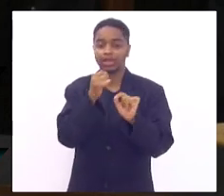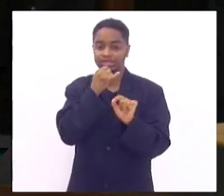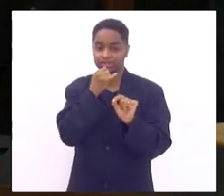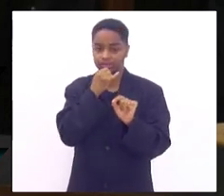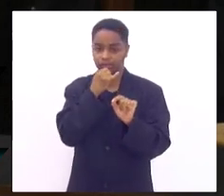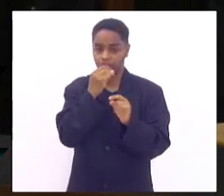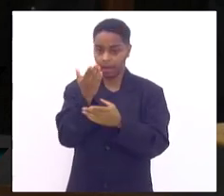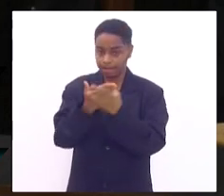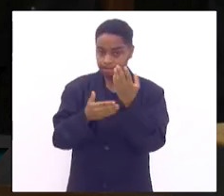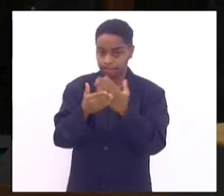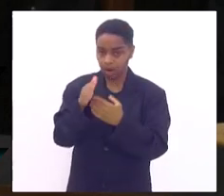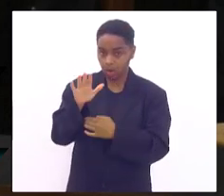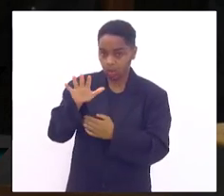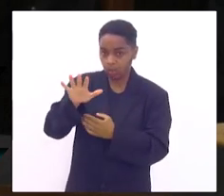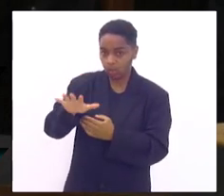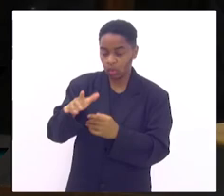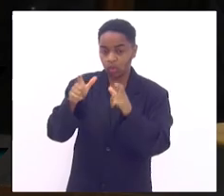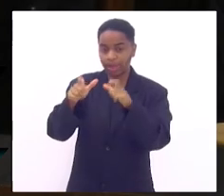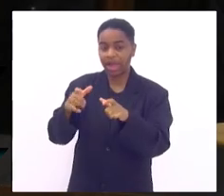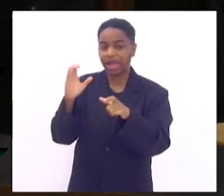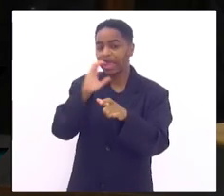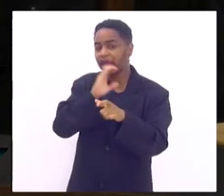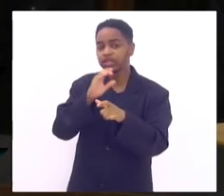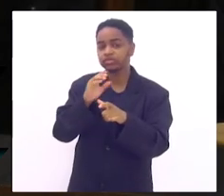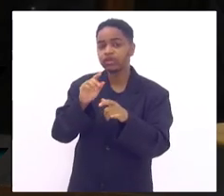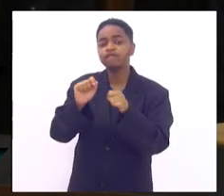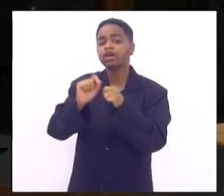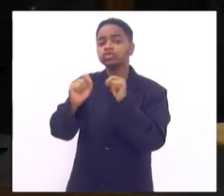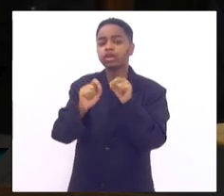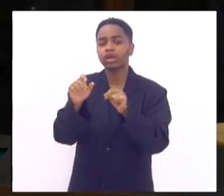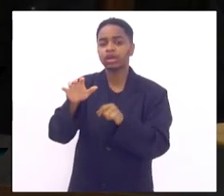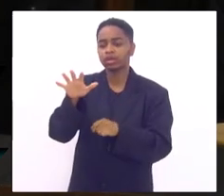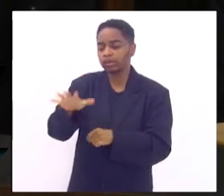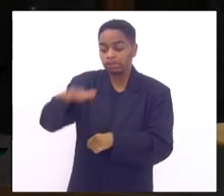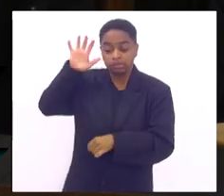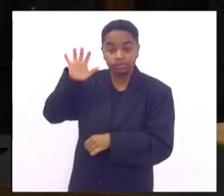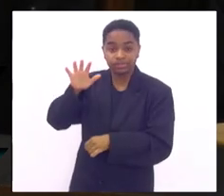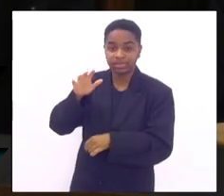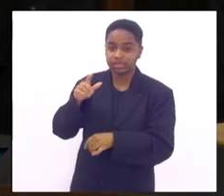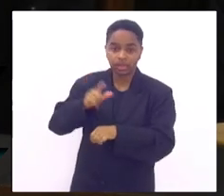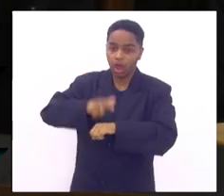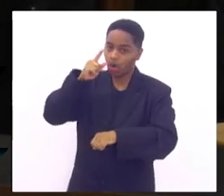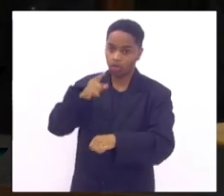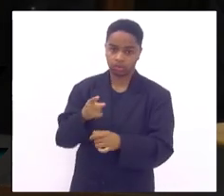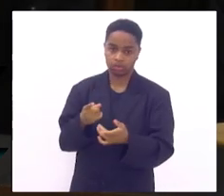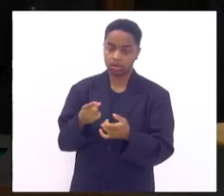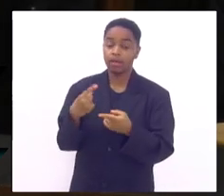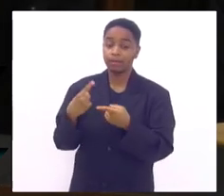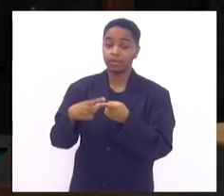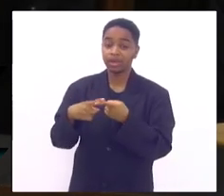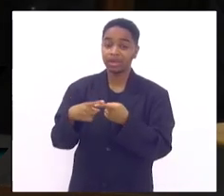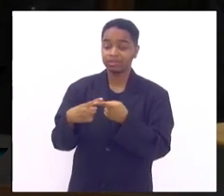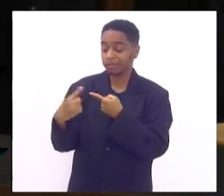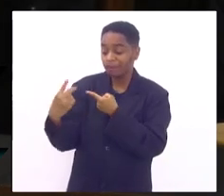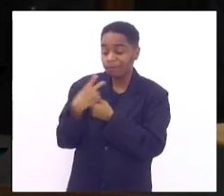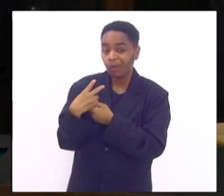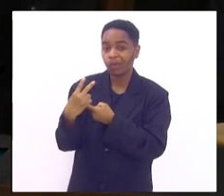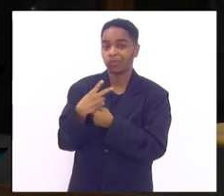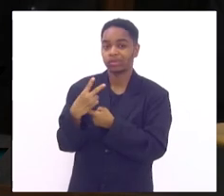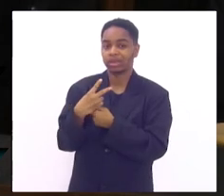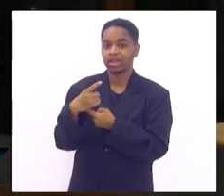a mão numa chapa quente o você faz automaticamente? você retira porque é a sua proteção você